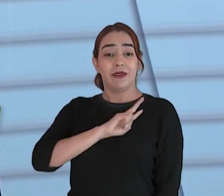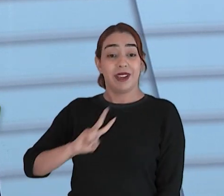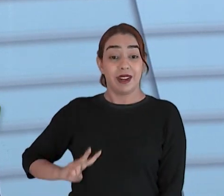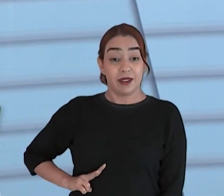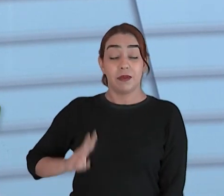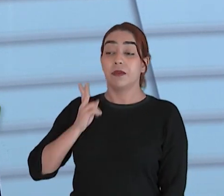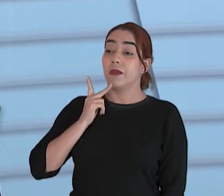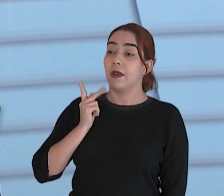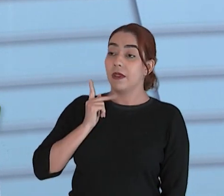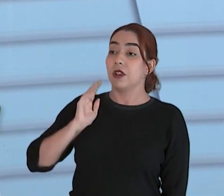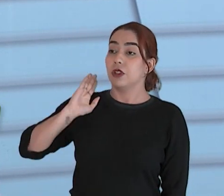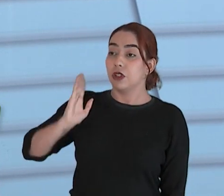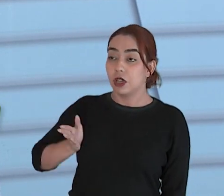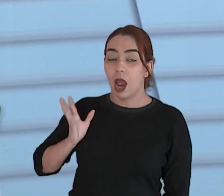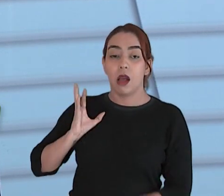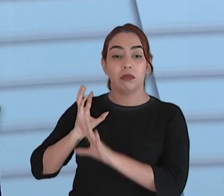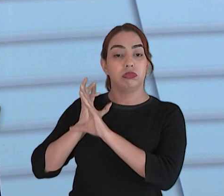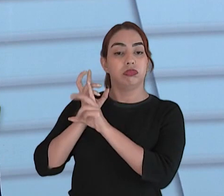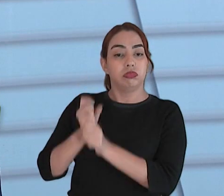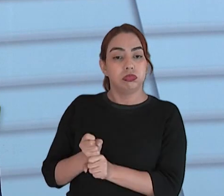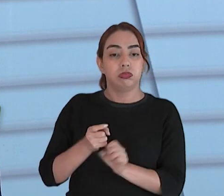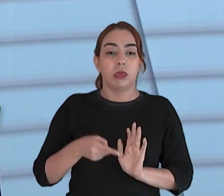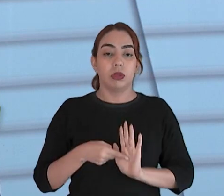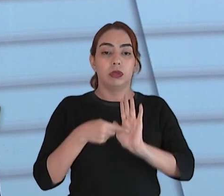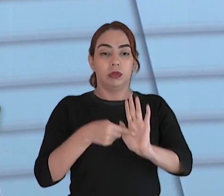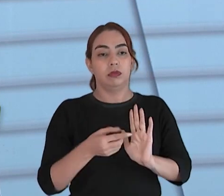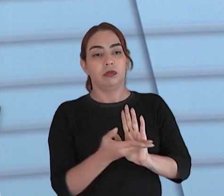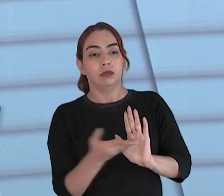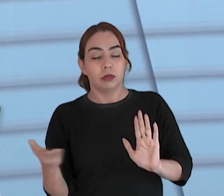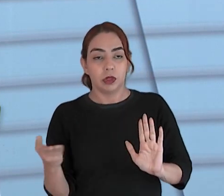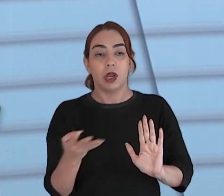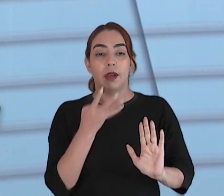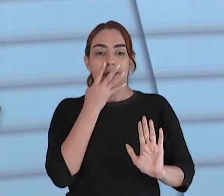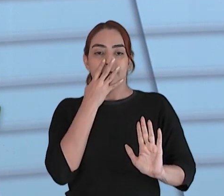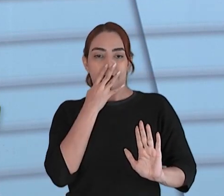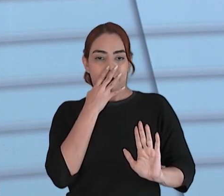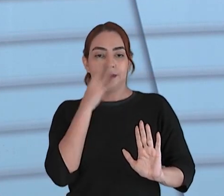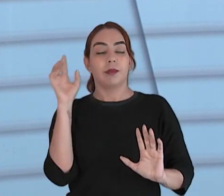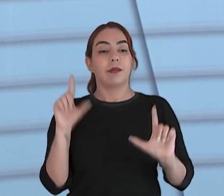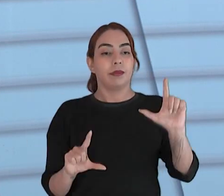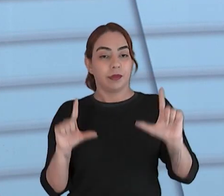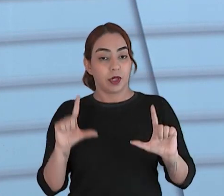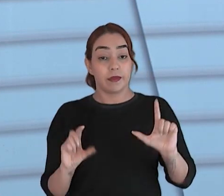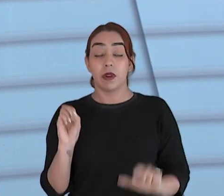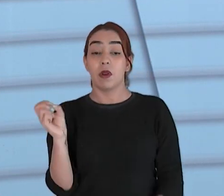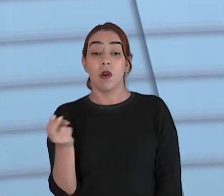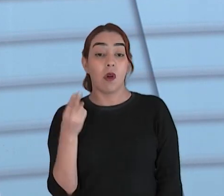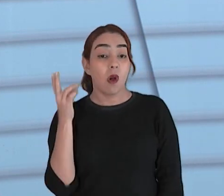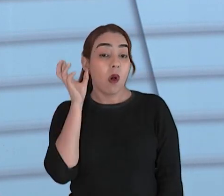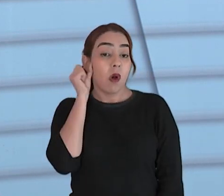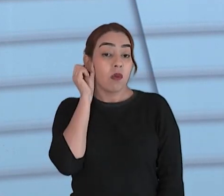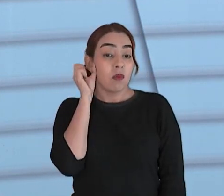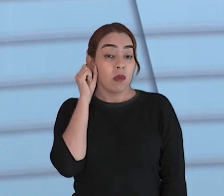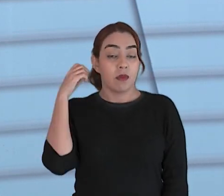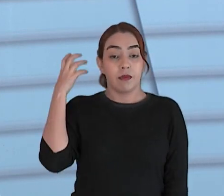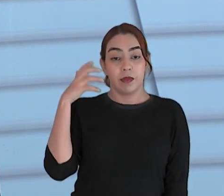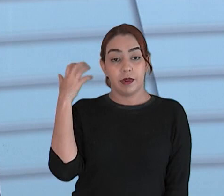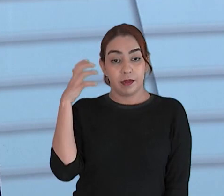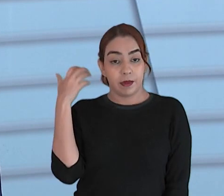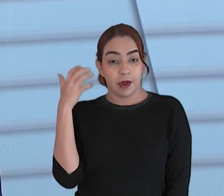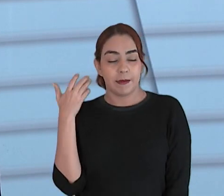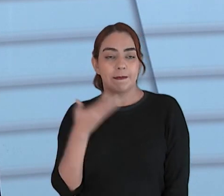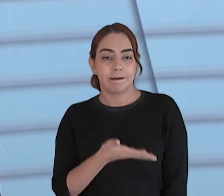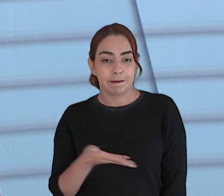de Fortaleza, para a população que está nos assistindo, aqueles que estão nos ouvindo pelo rádio e assistindo pela TV,